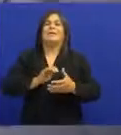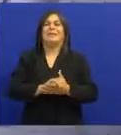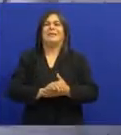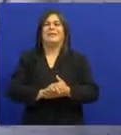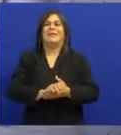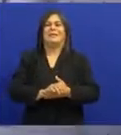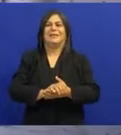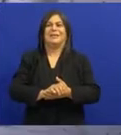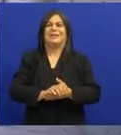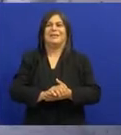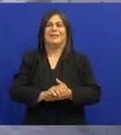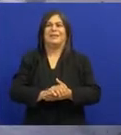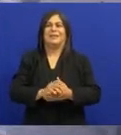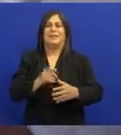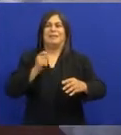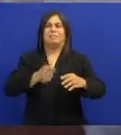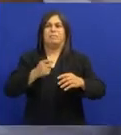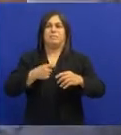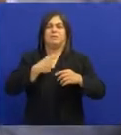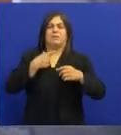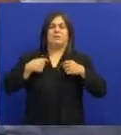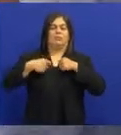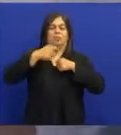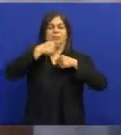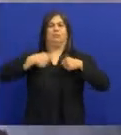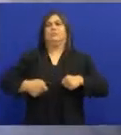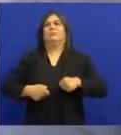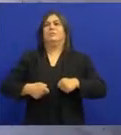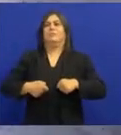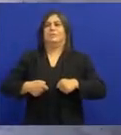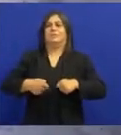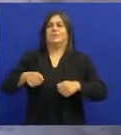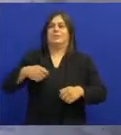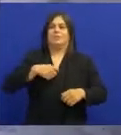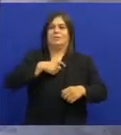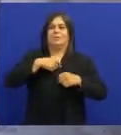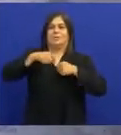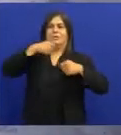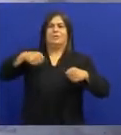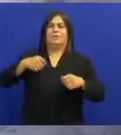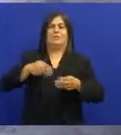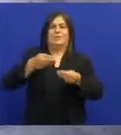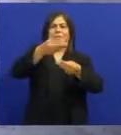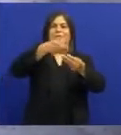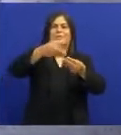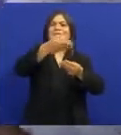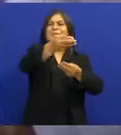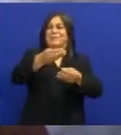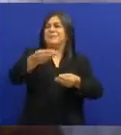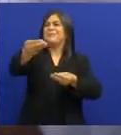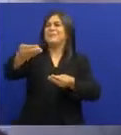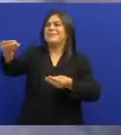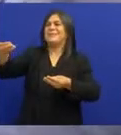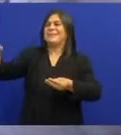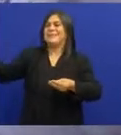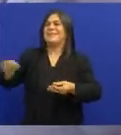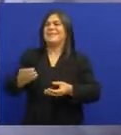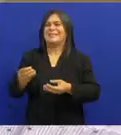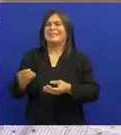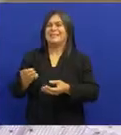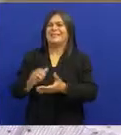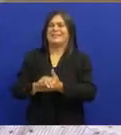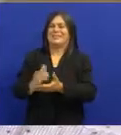Lá em Alagoa Grande Quando terminava o coco Ela tirava o lenço Do pescoço Colocava no ombro De algumas pessoas Que ela sabia Que